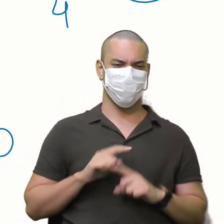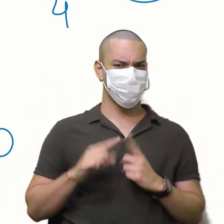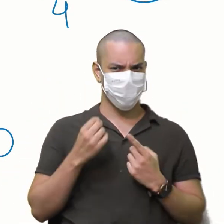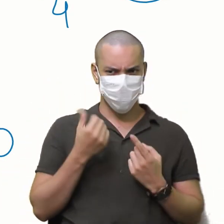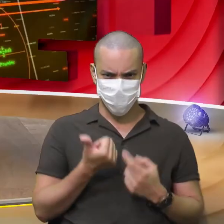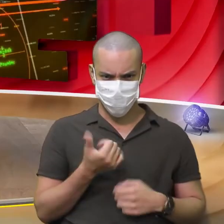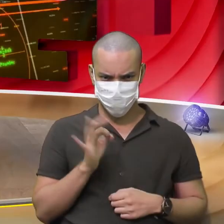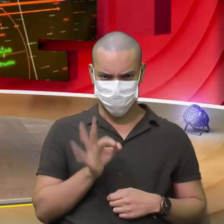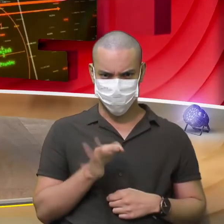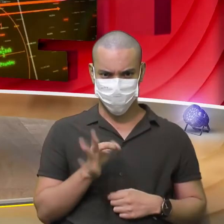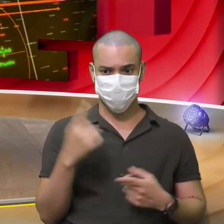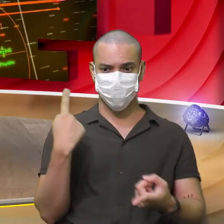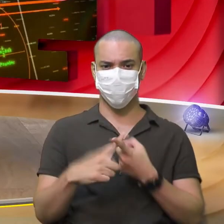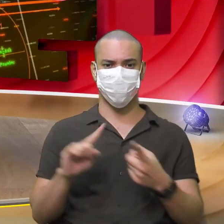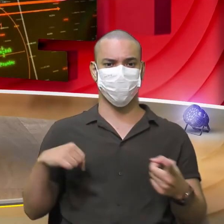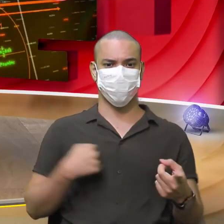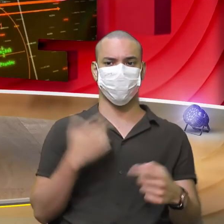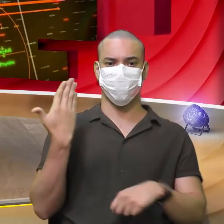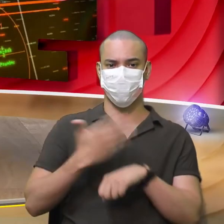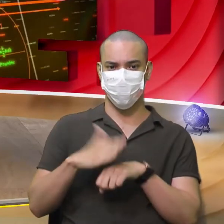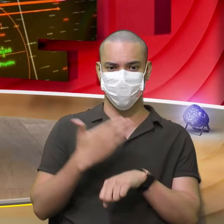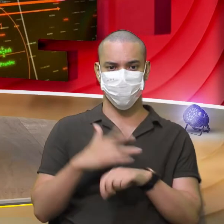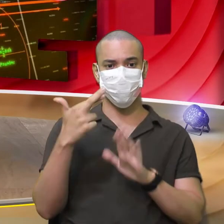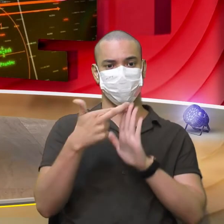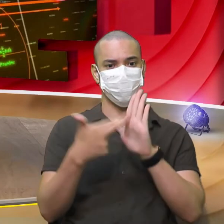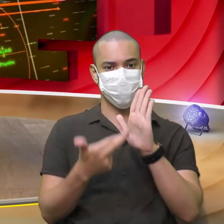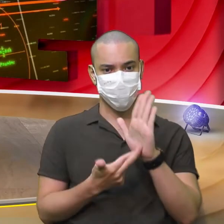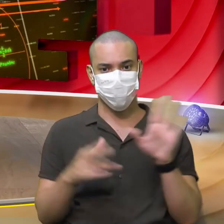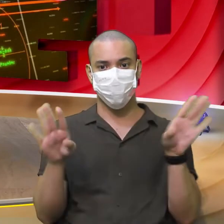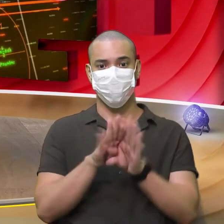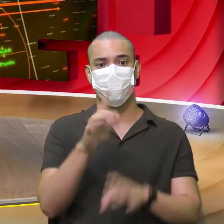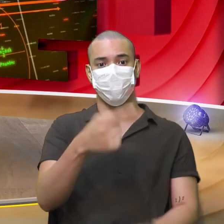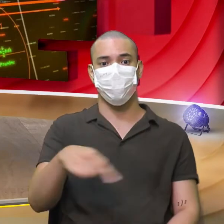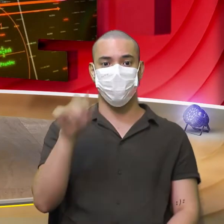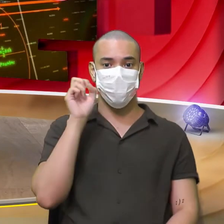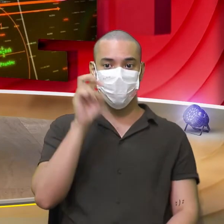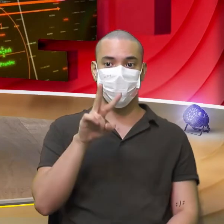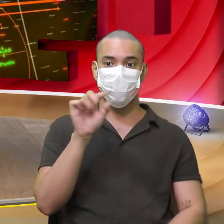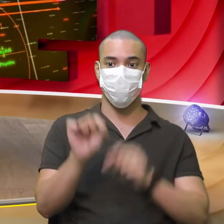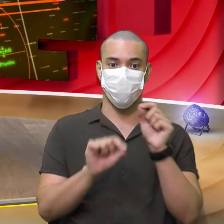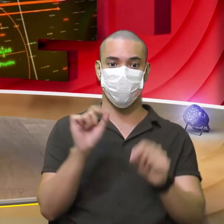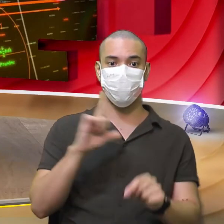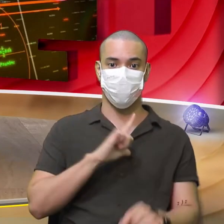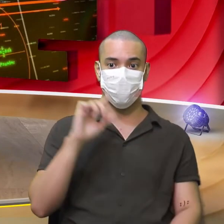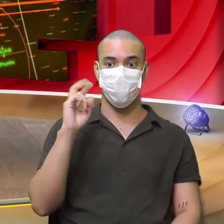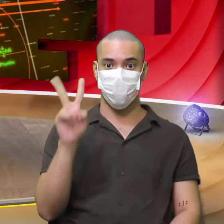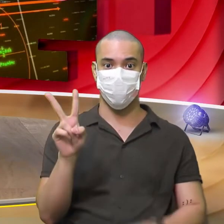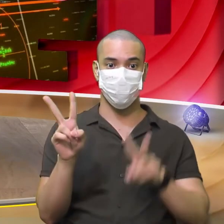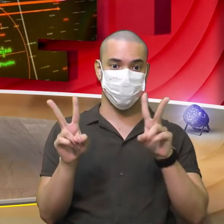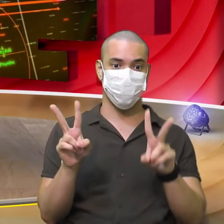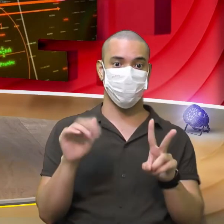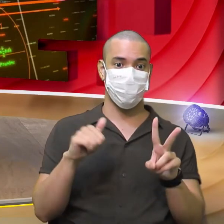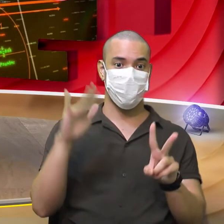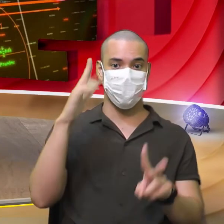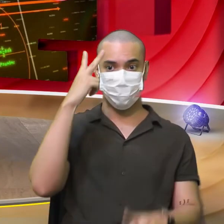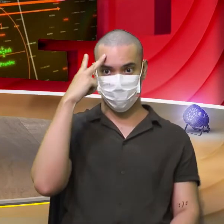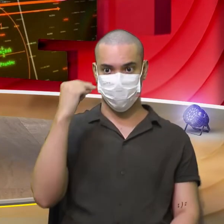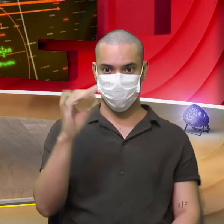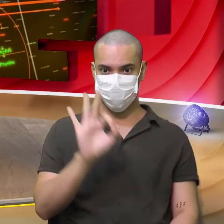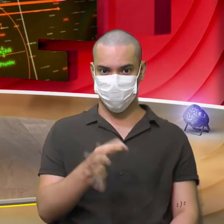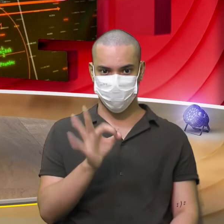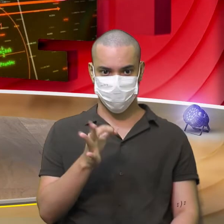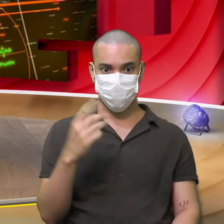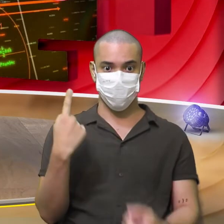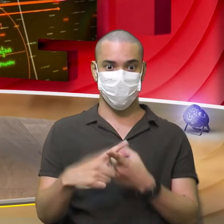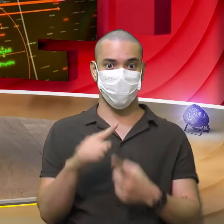até aí tudo bem Gente Olha aí A gente praticou Regra de Sari Vocês viram que se ela é 2x2 É mais tranquilo Né?